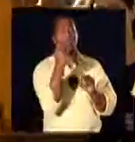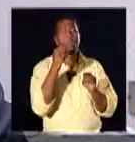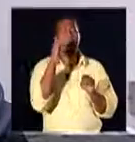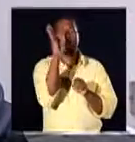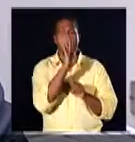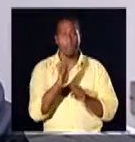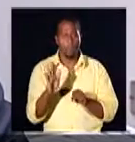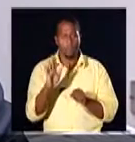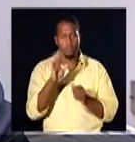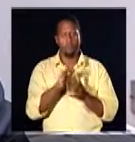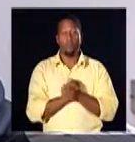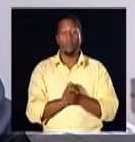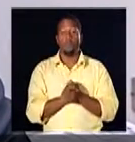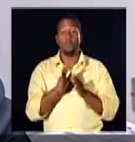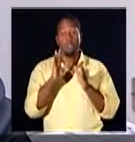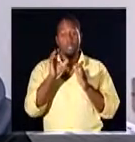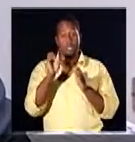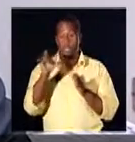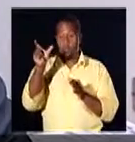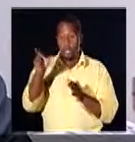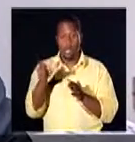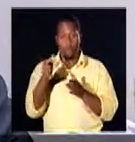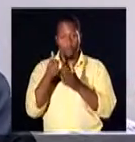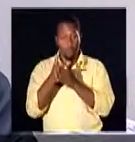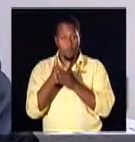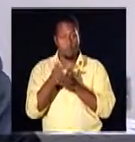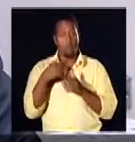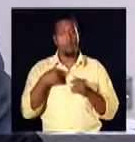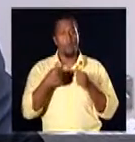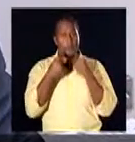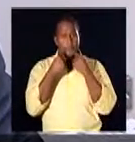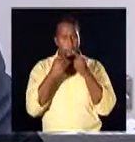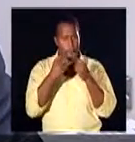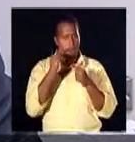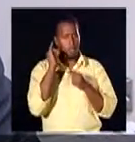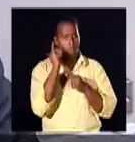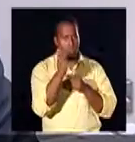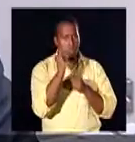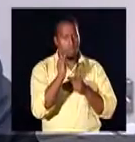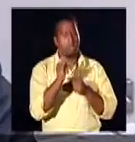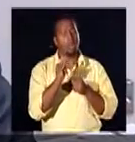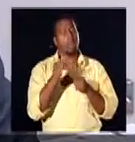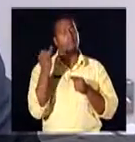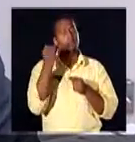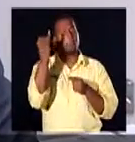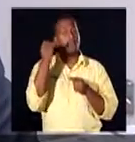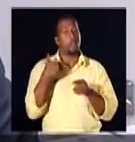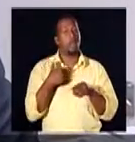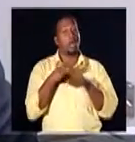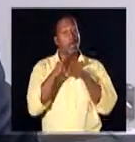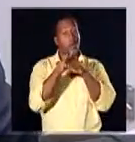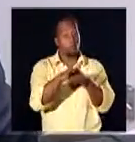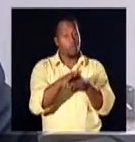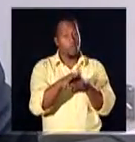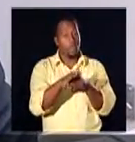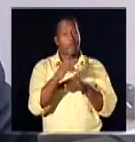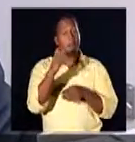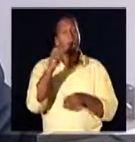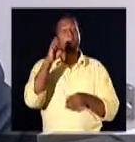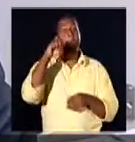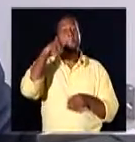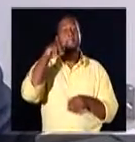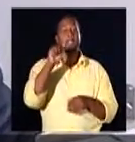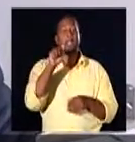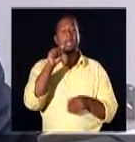Brasil. Quando o consumidor denuncia, é muito importante pela aplicação da penalidade, porque